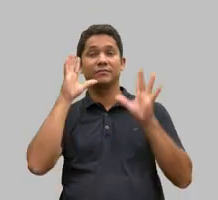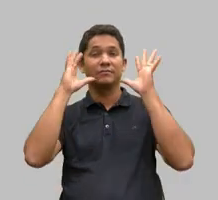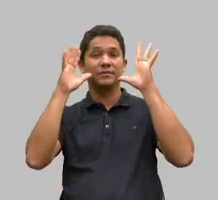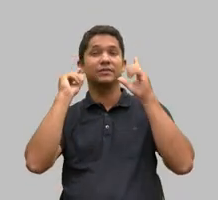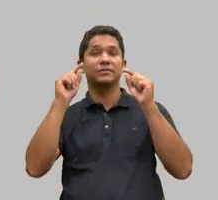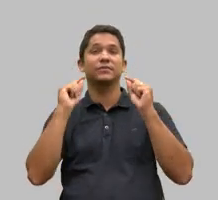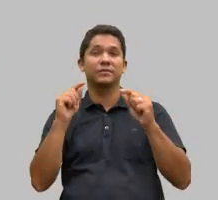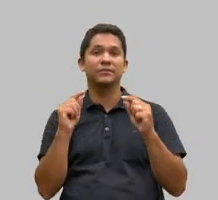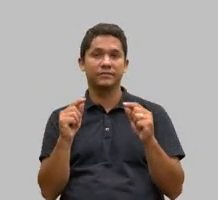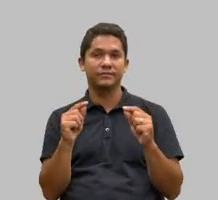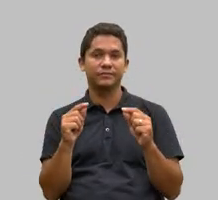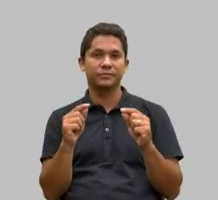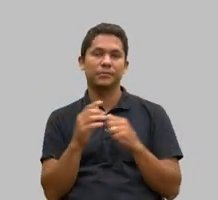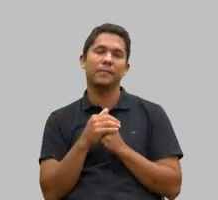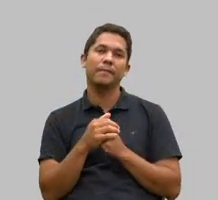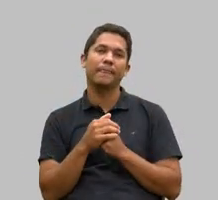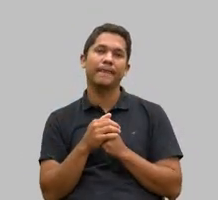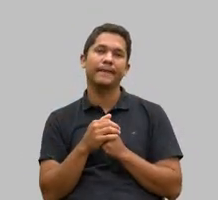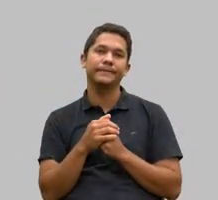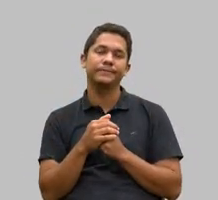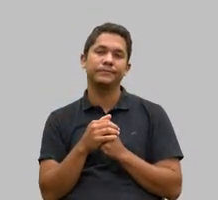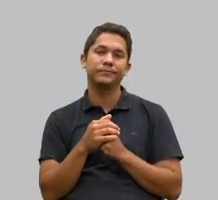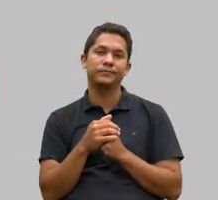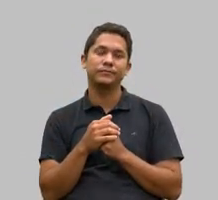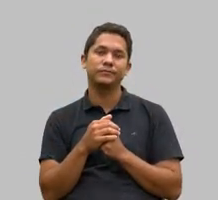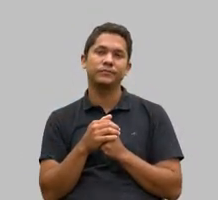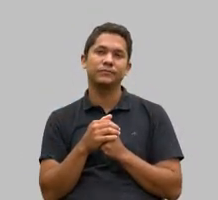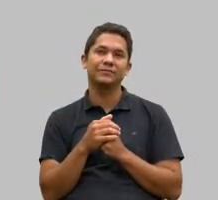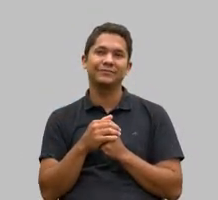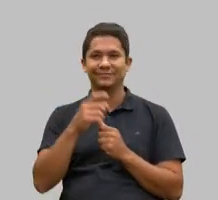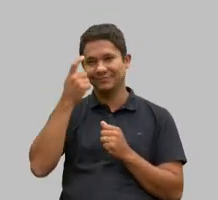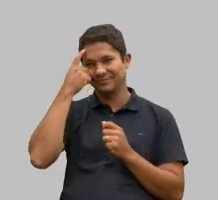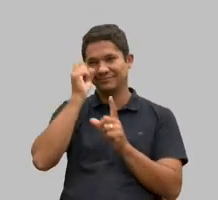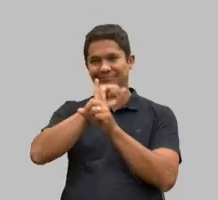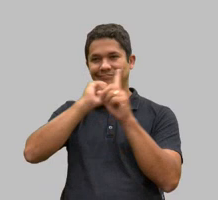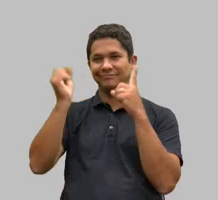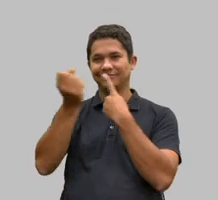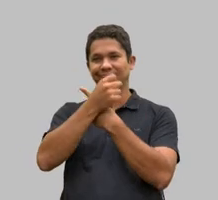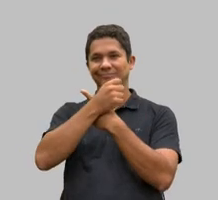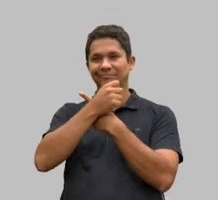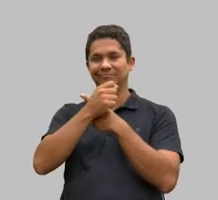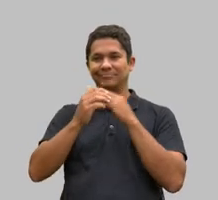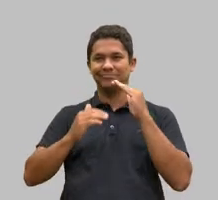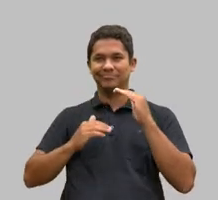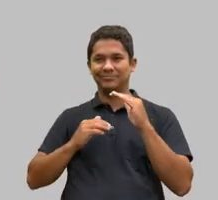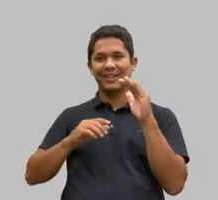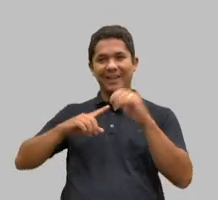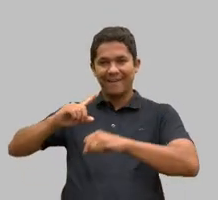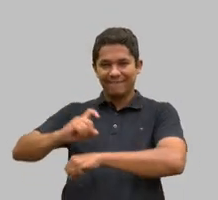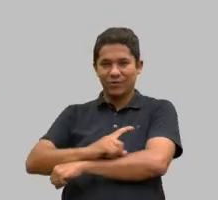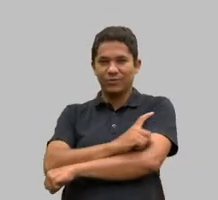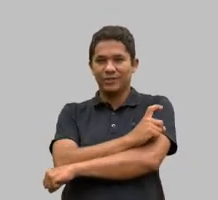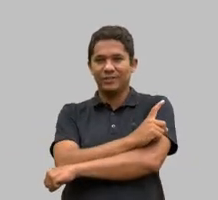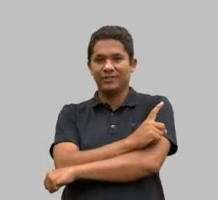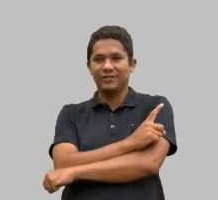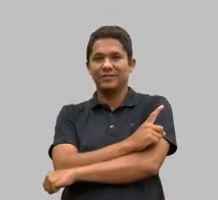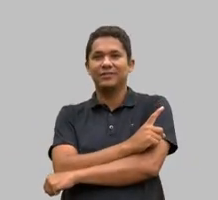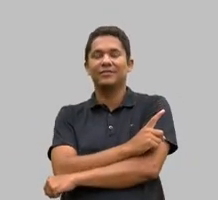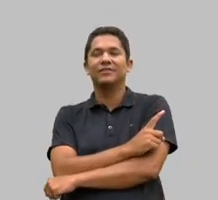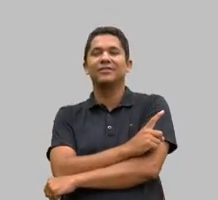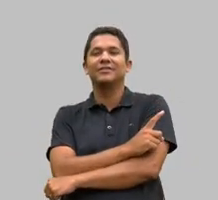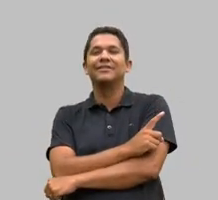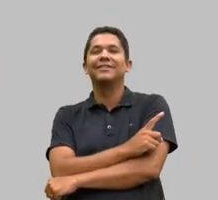central, que é a ideia de que a sociedade vai evoluir em saltos se o voluntariado e